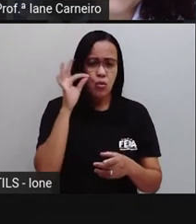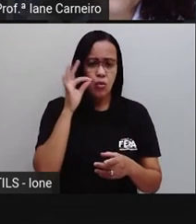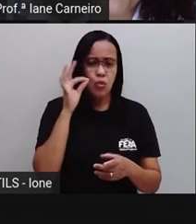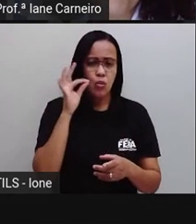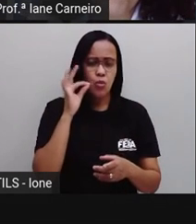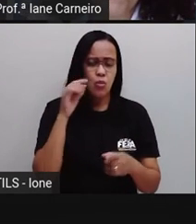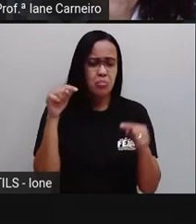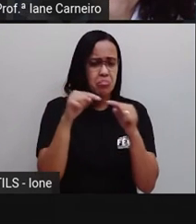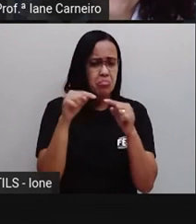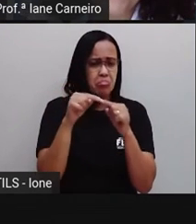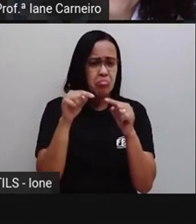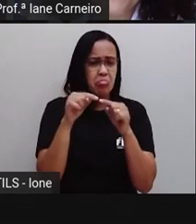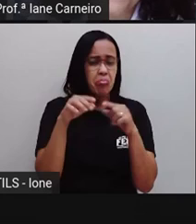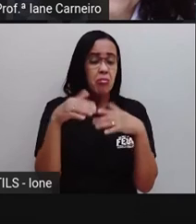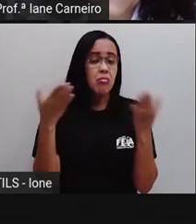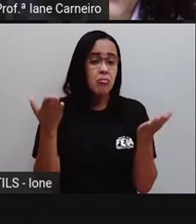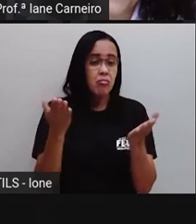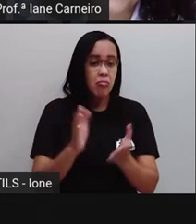escrito aí?